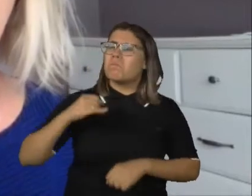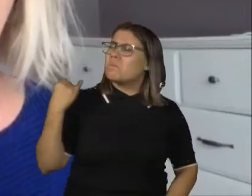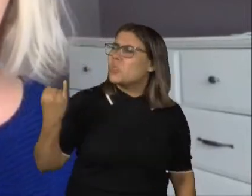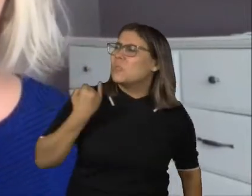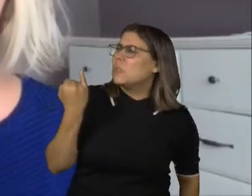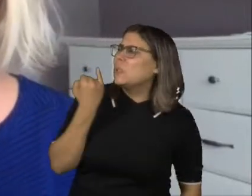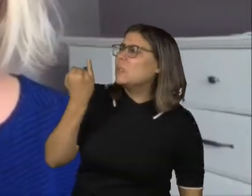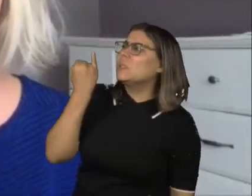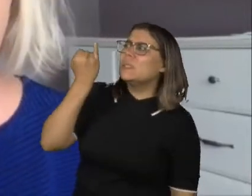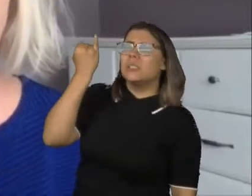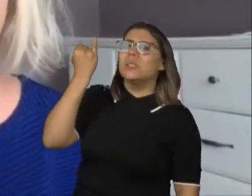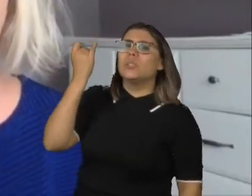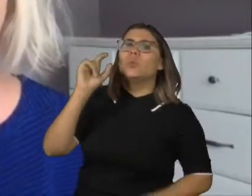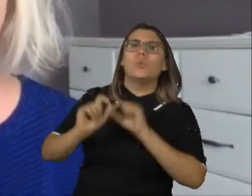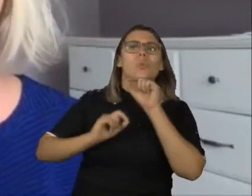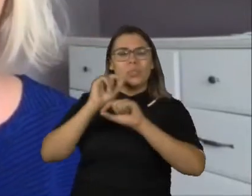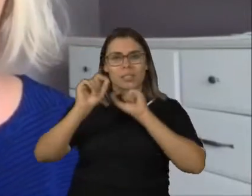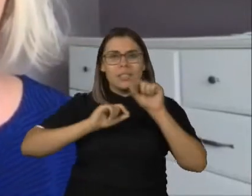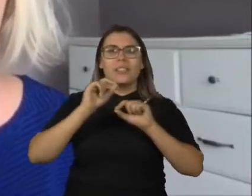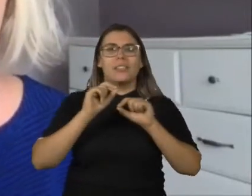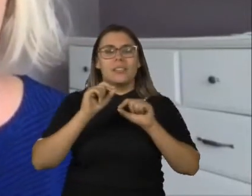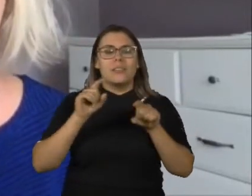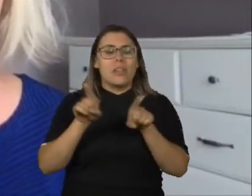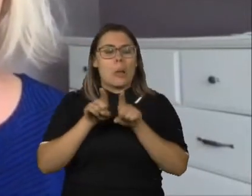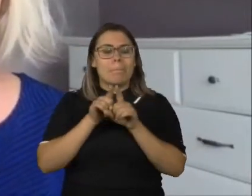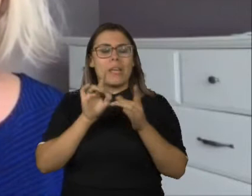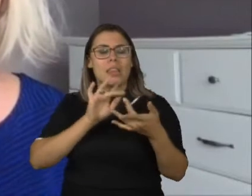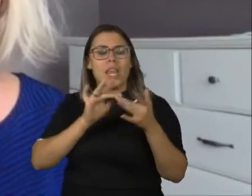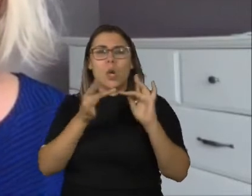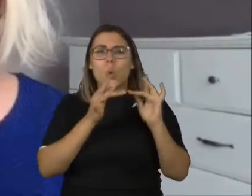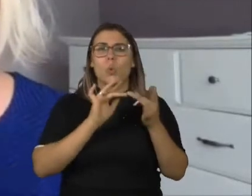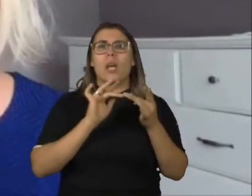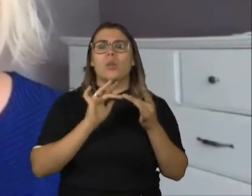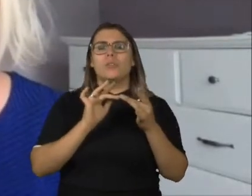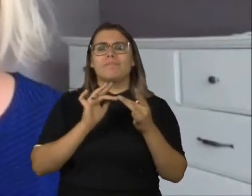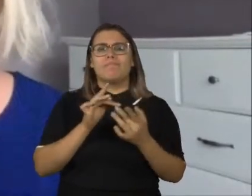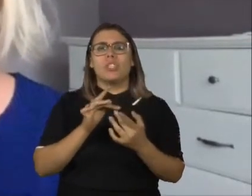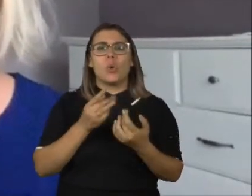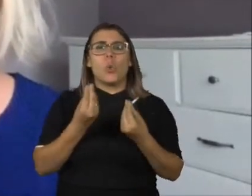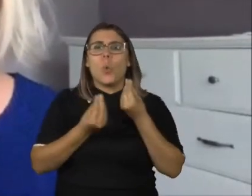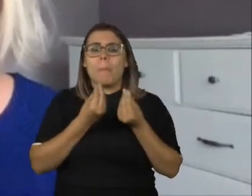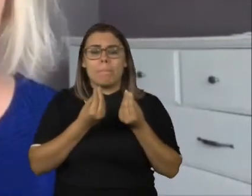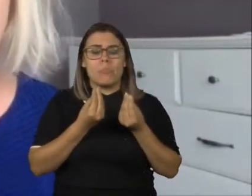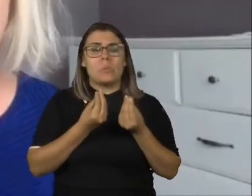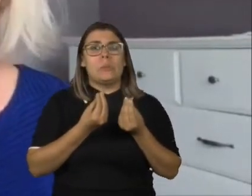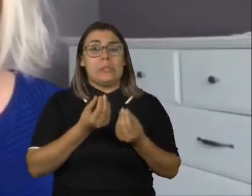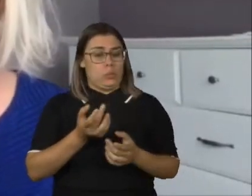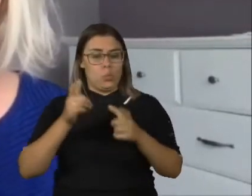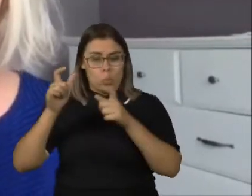lembrar que a autonomia está diretamente ligado à sensação de pertencimento. E pertencer